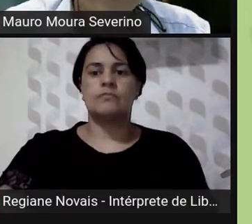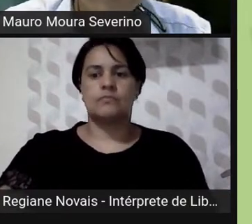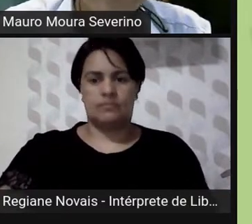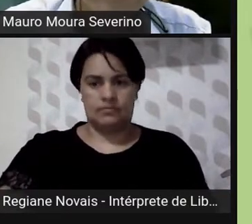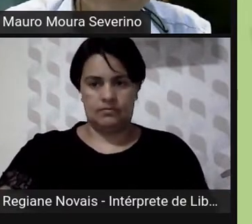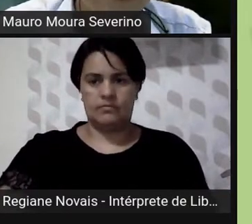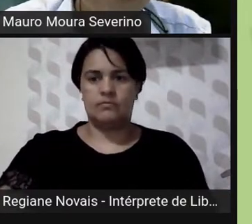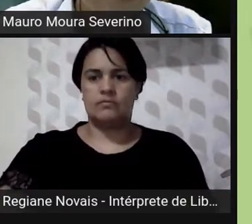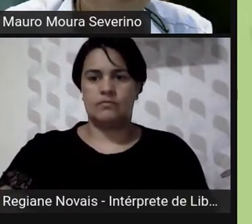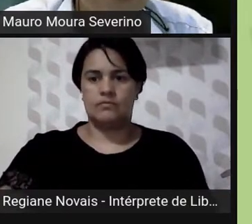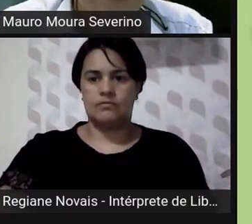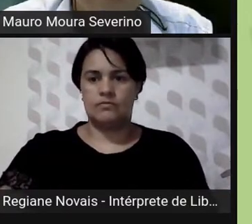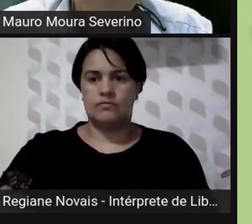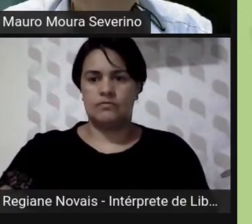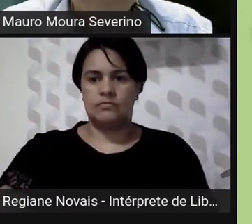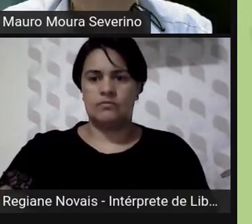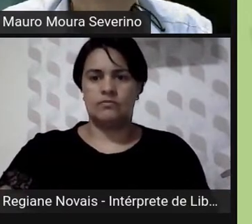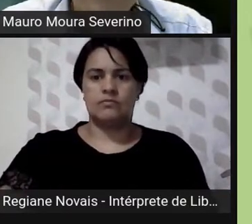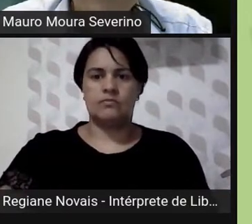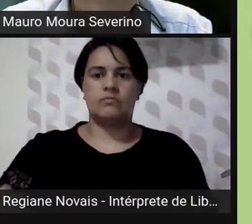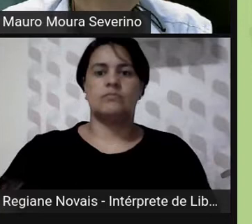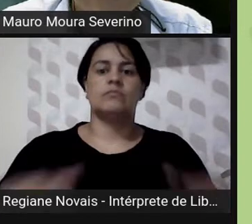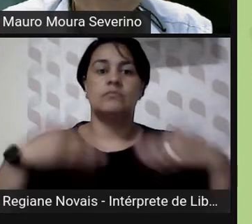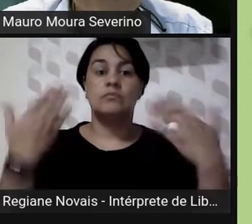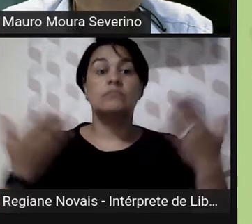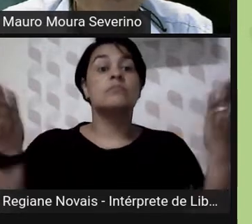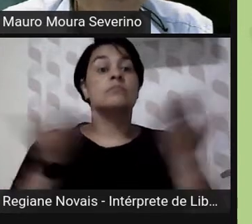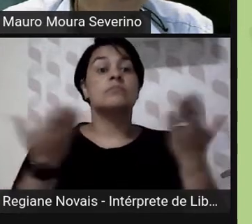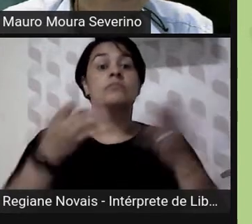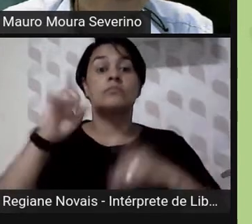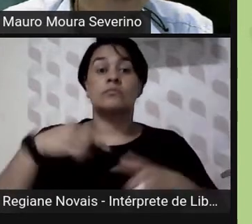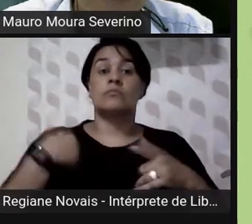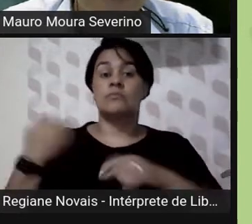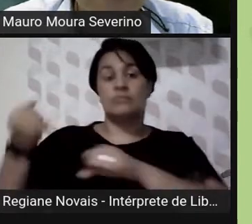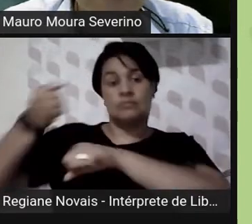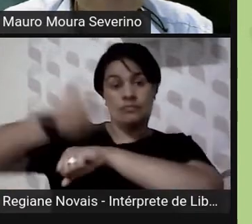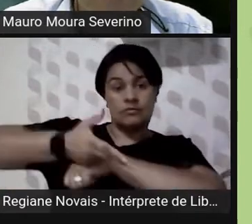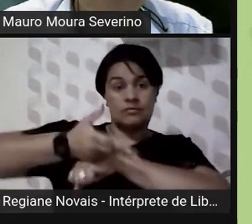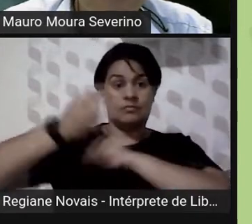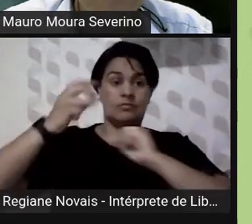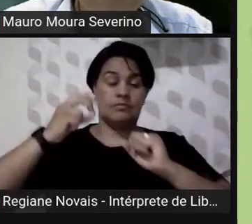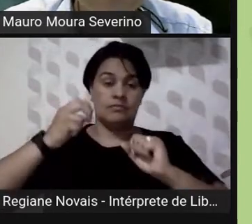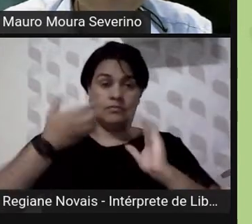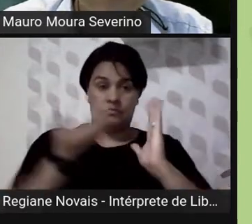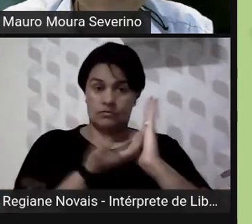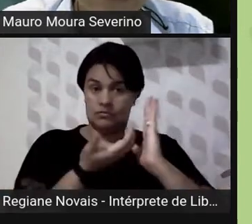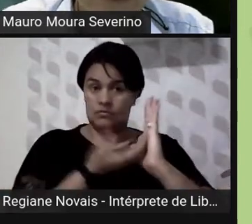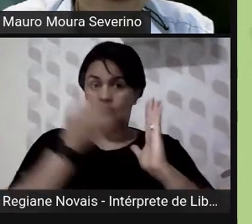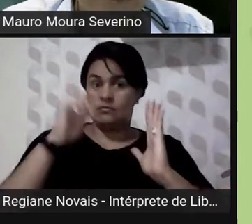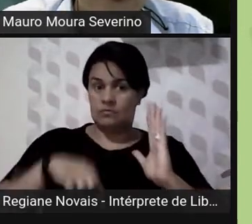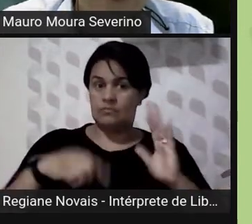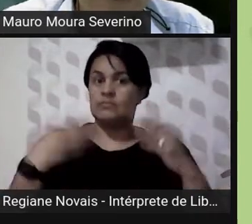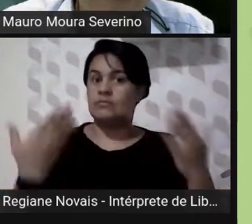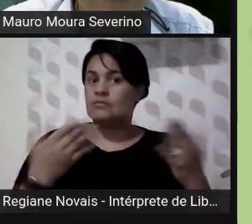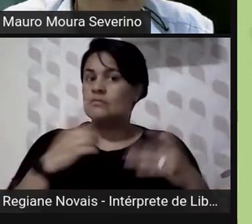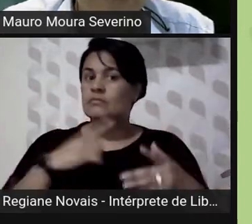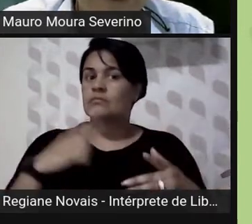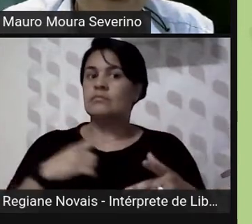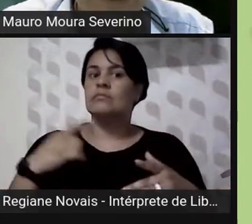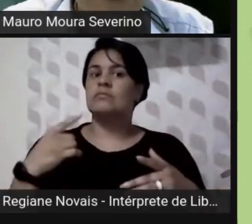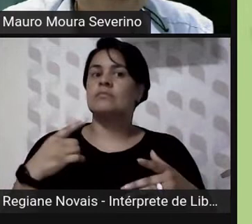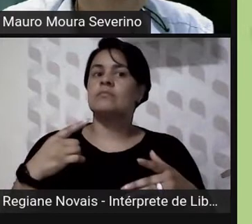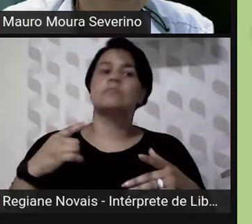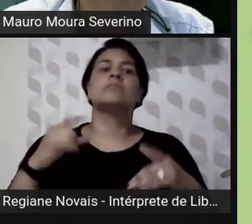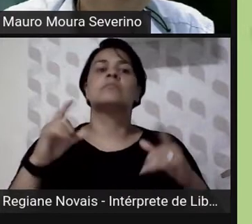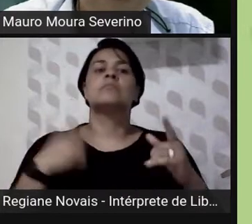Ops por essa oportunidade. Eu ingressei na Câmara há 18 anos. Boa parte desse tempo